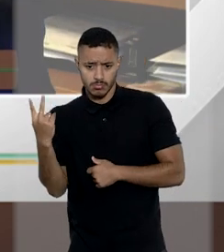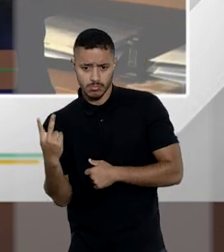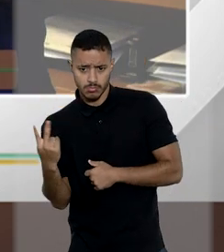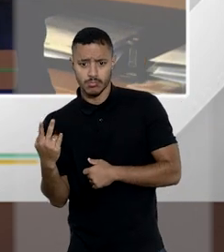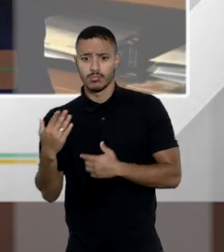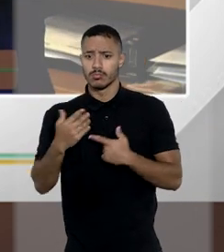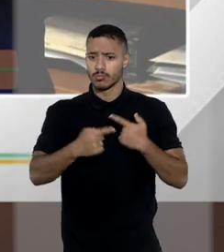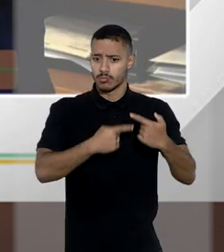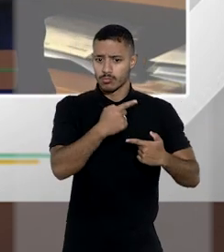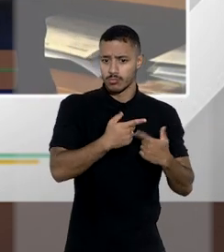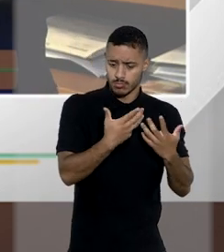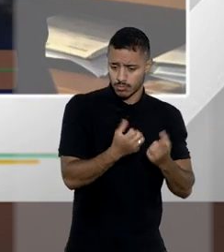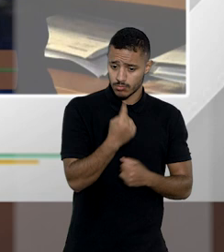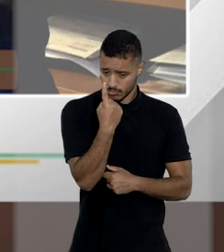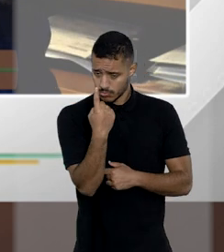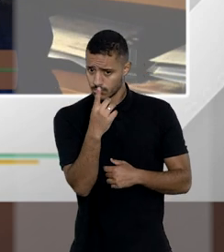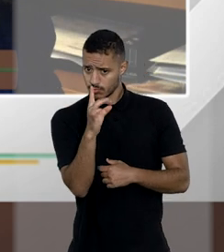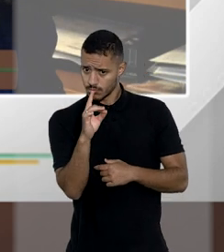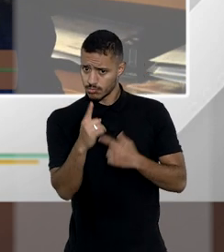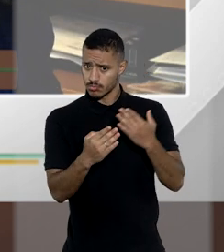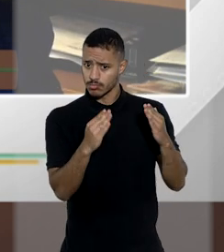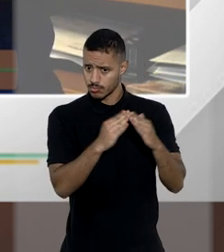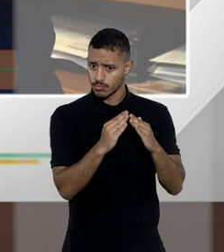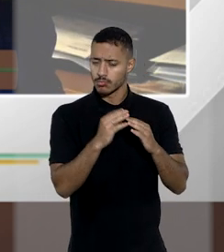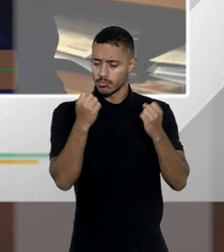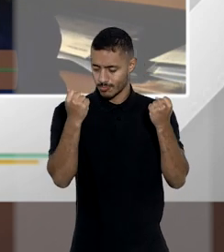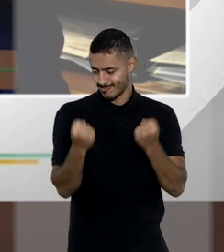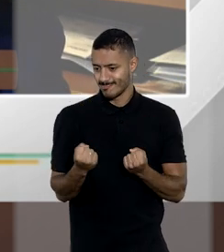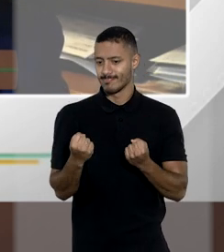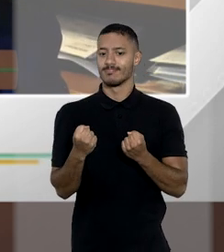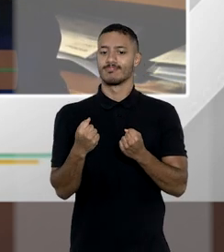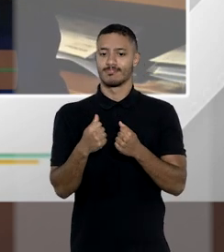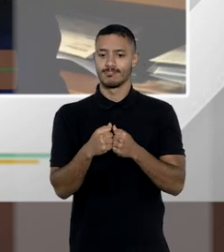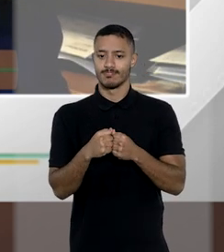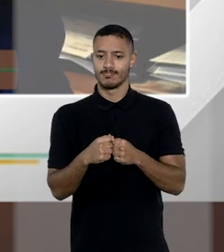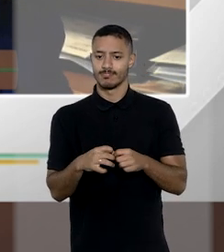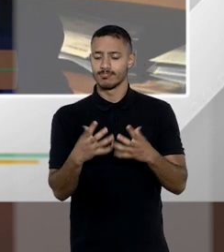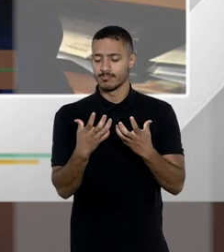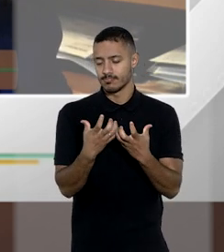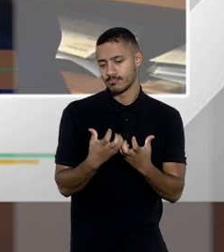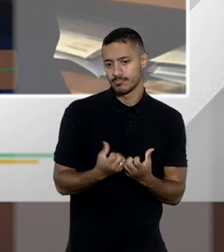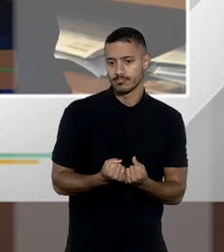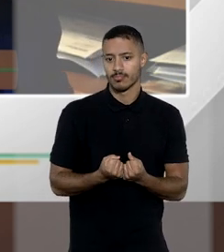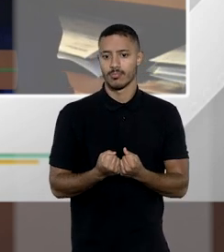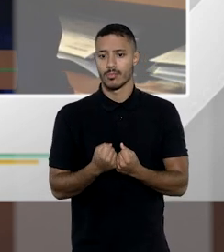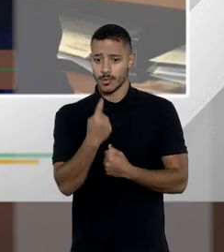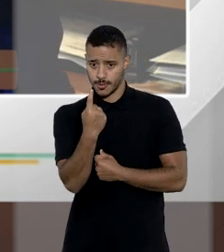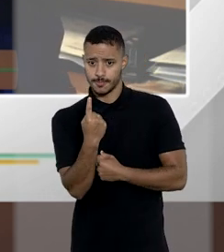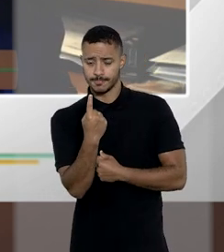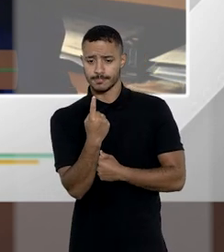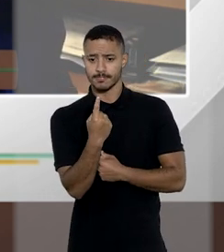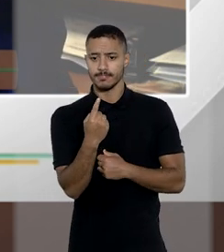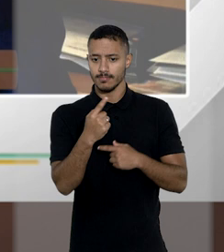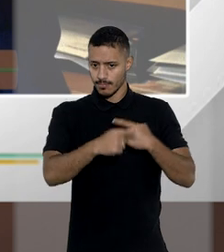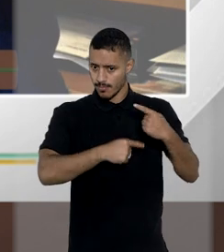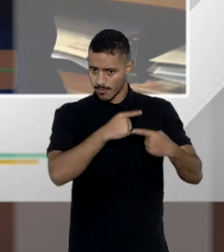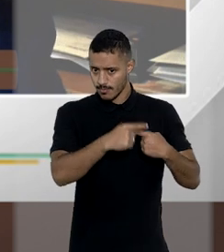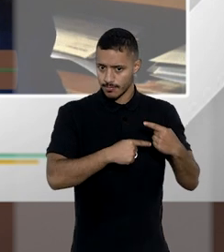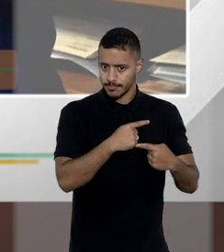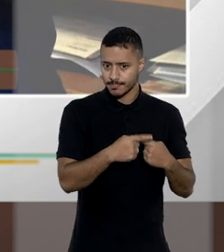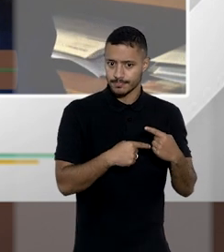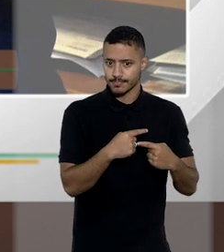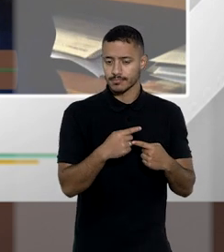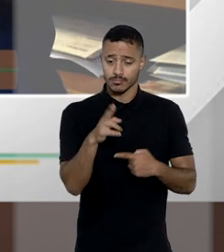co-herdeiros que herdaram um único imóvel podem eles aceitarem que apenas um desses